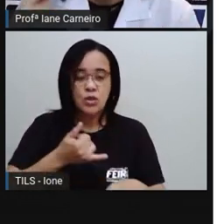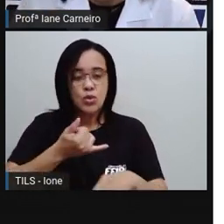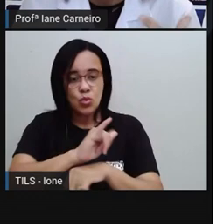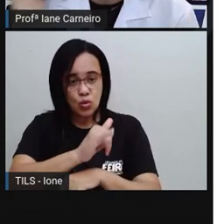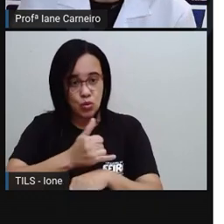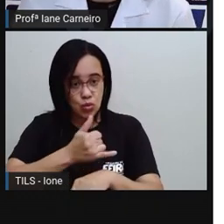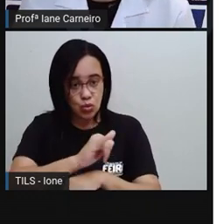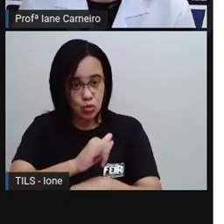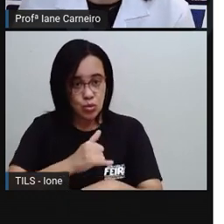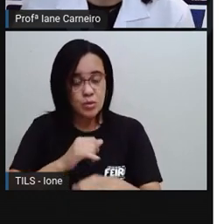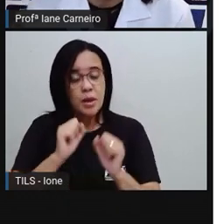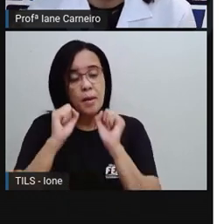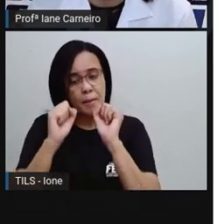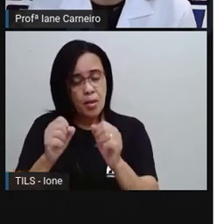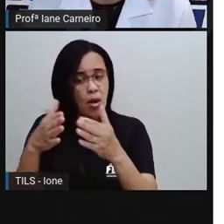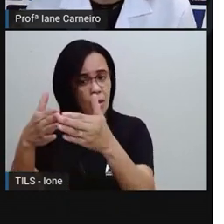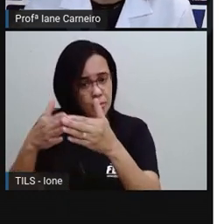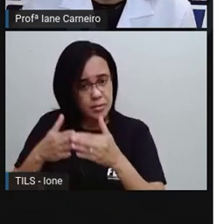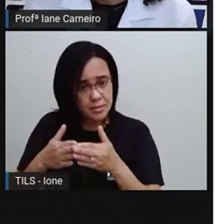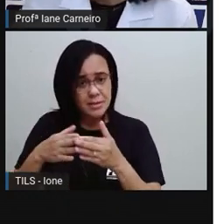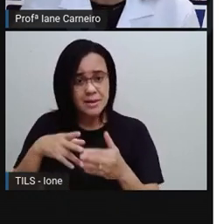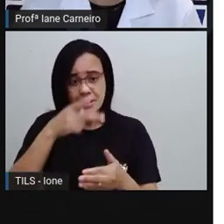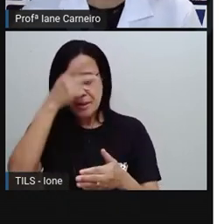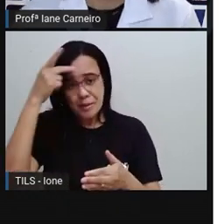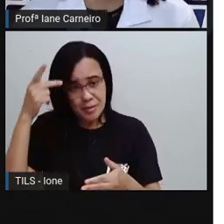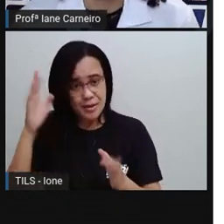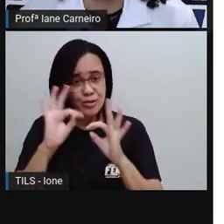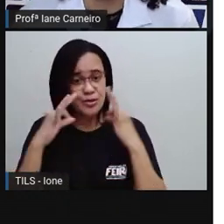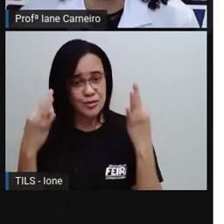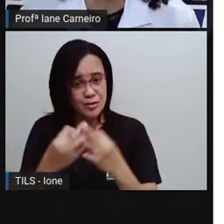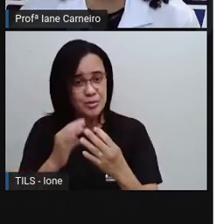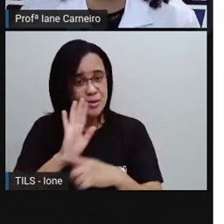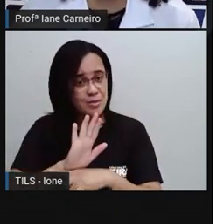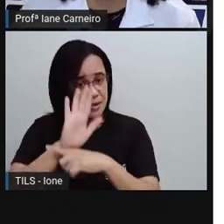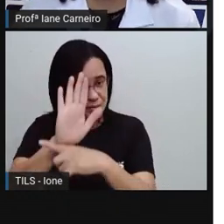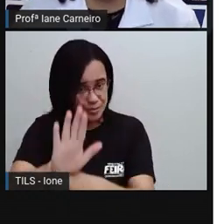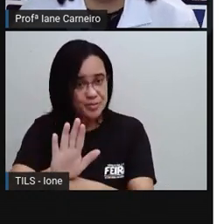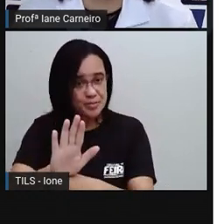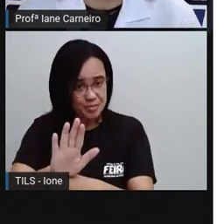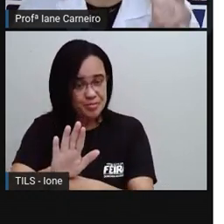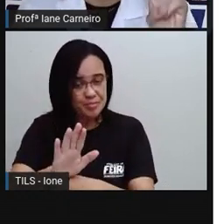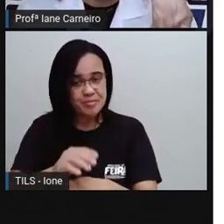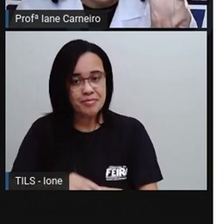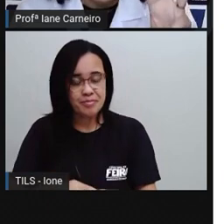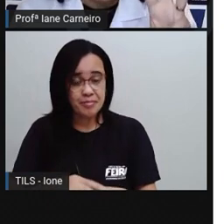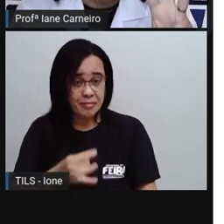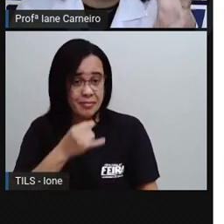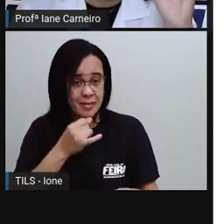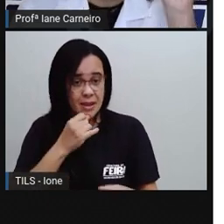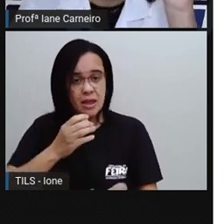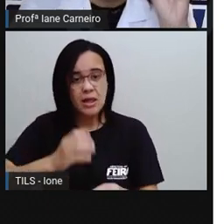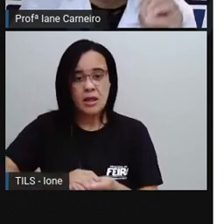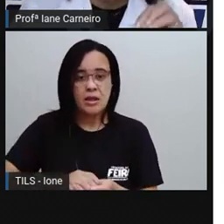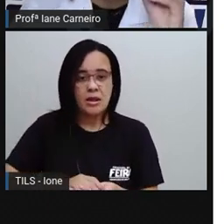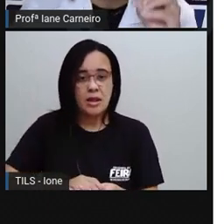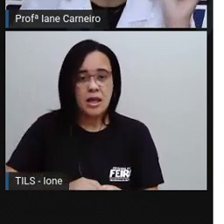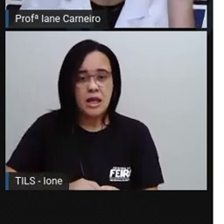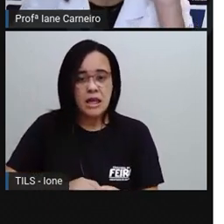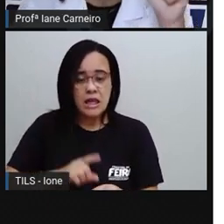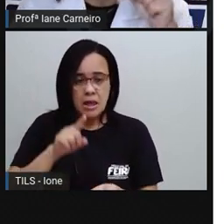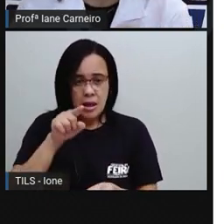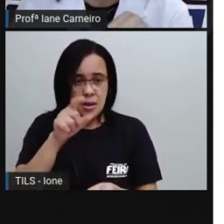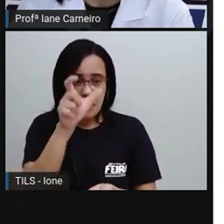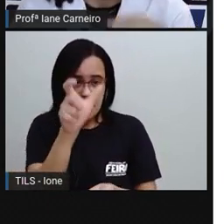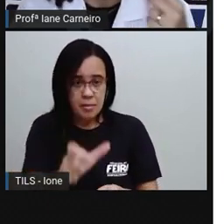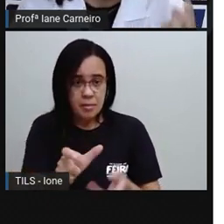ajuda às Prós, que as Prós te ajudam com a tabela, tá certo? Então, vamos lá, ó. Número de copos é a terceira coluna. Aí, aqui, você vai